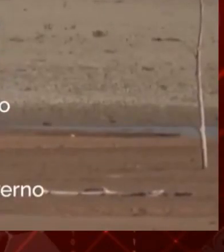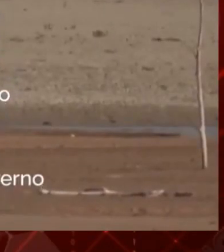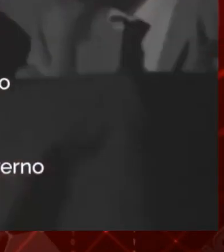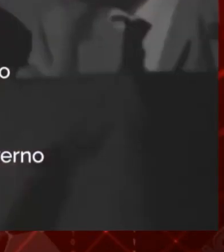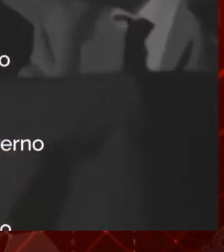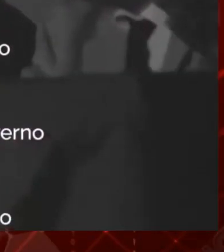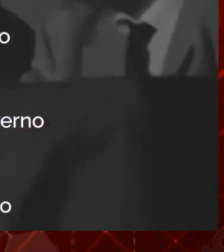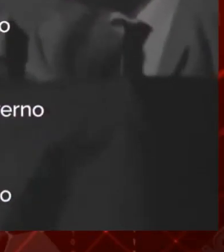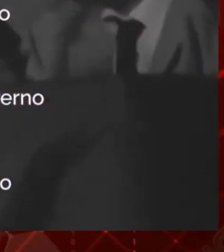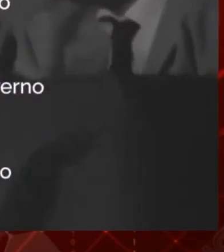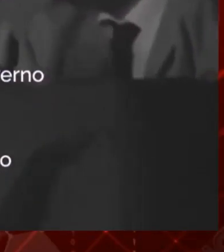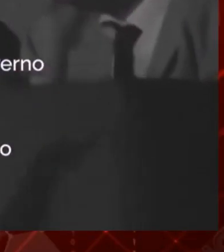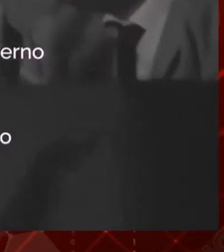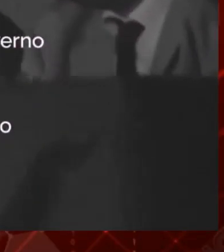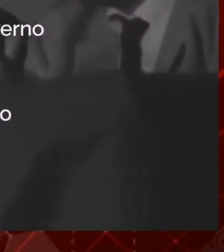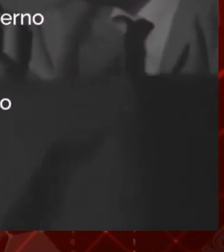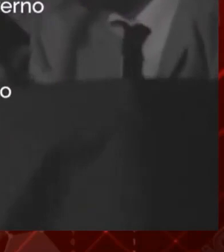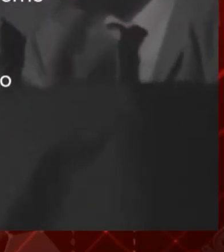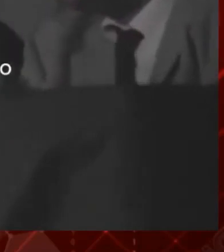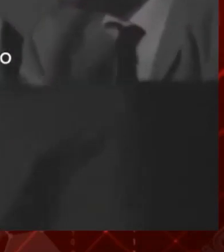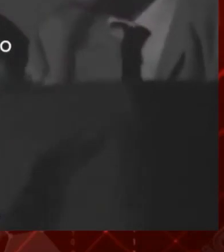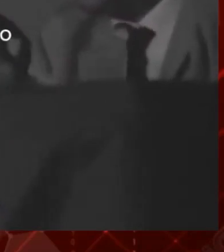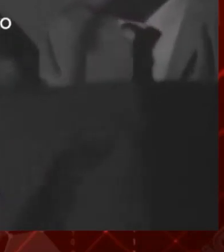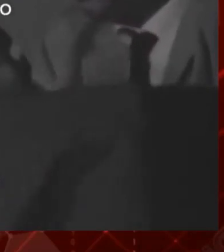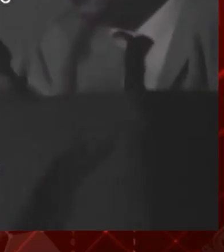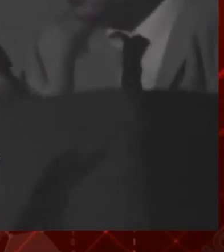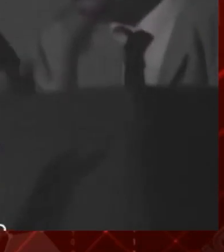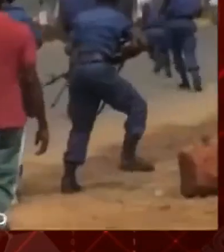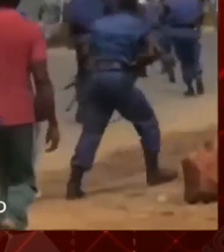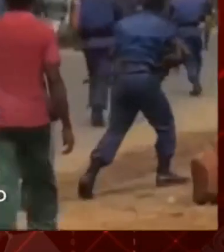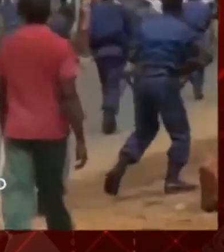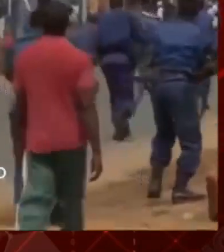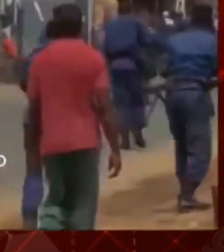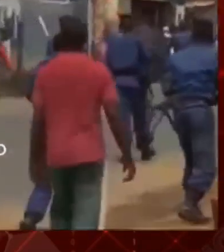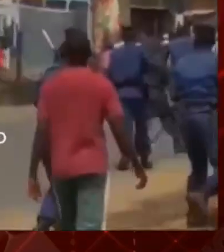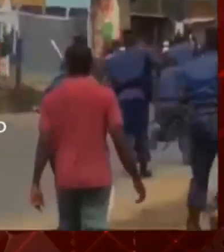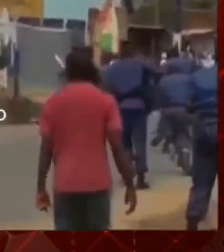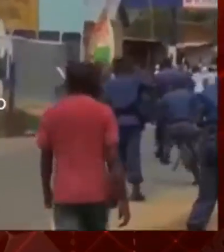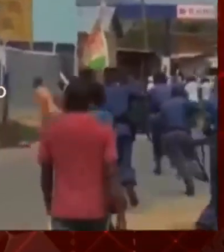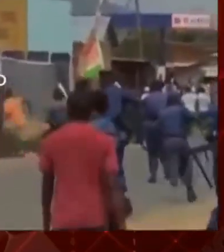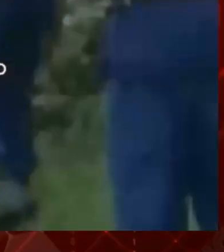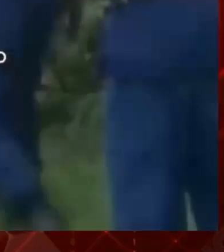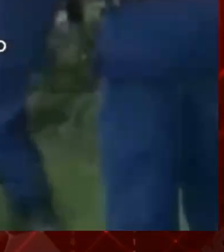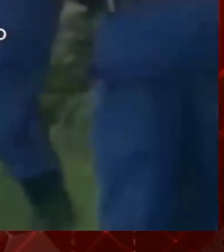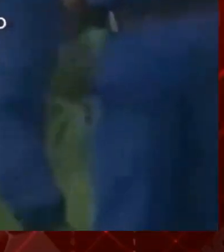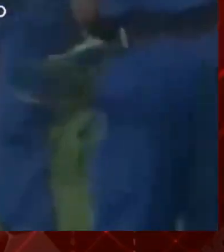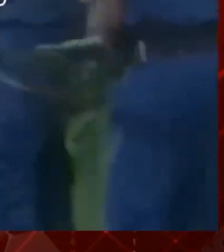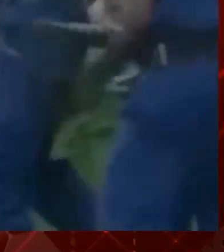interessantes aqui. Peço até desculpas por ter demorado para assistir.